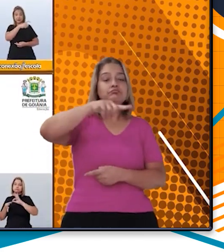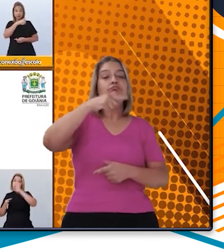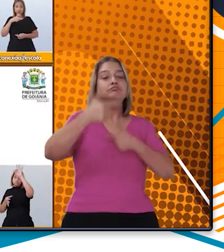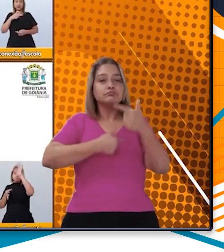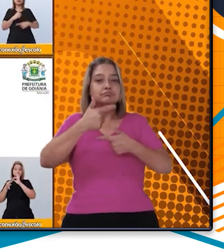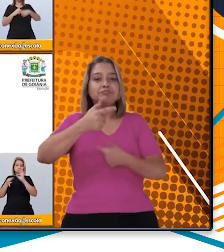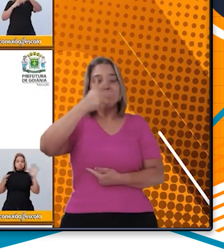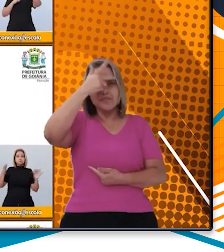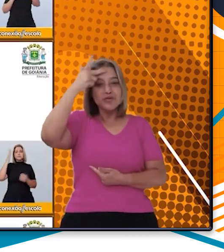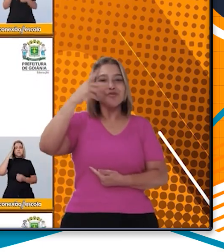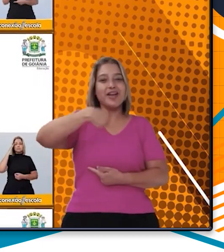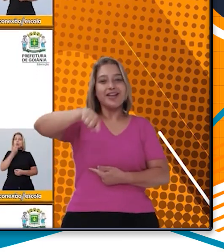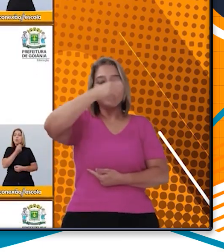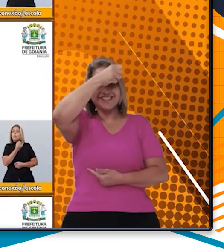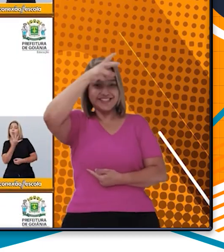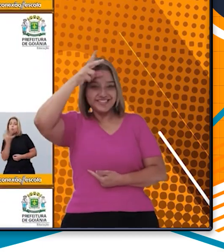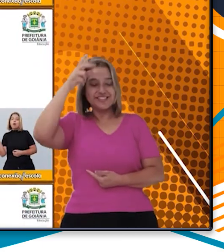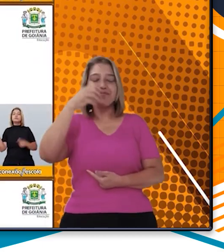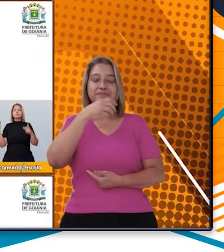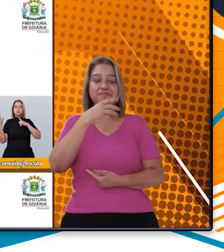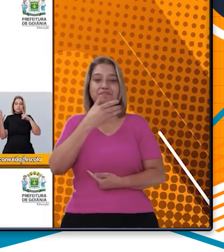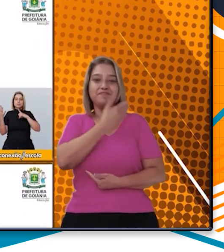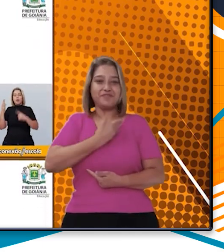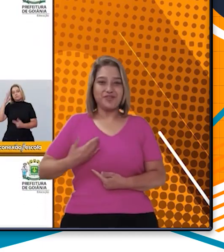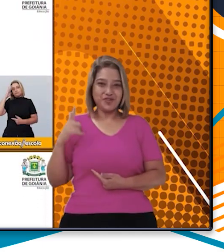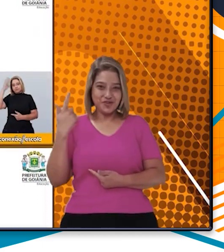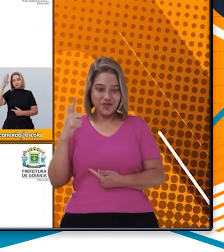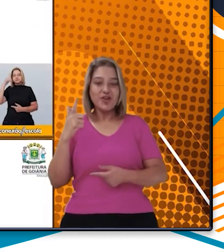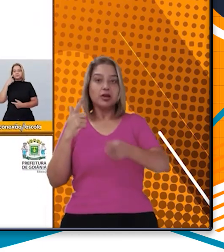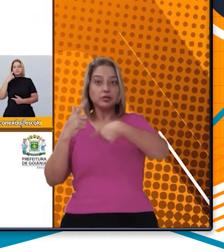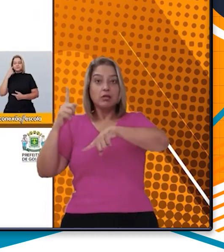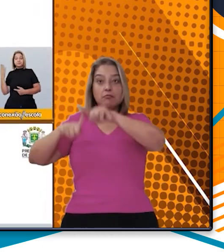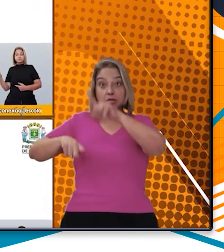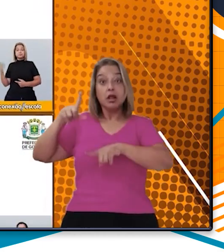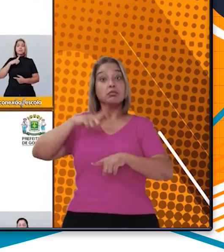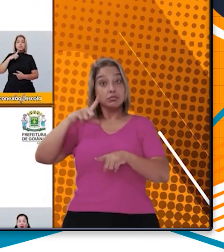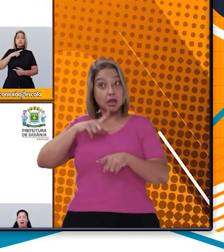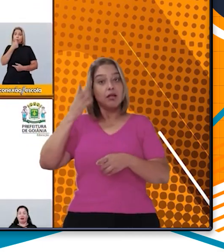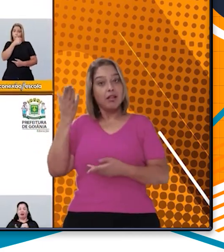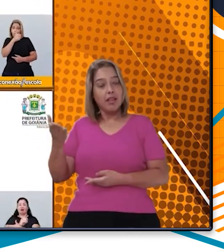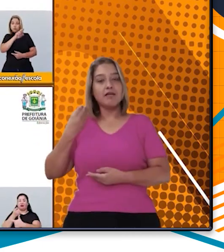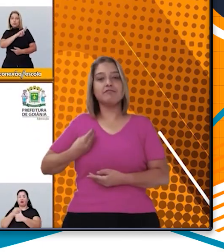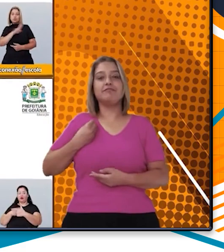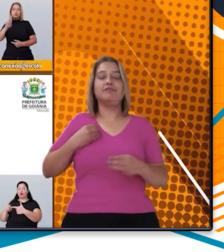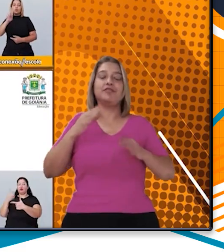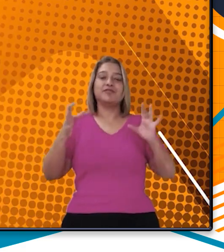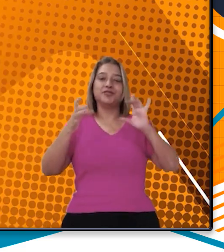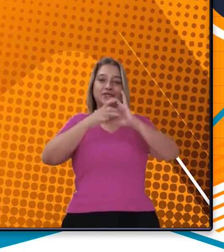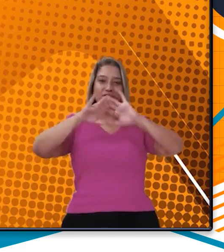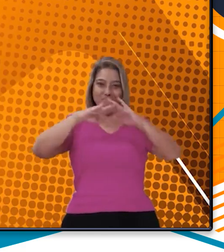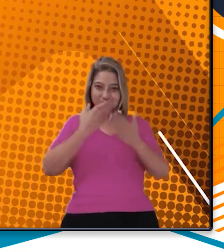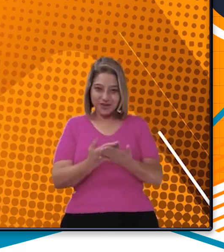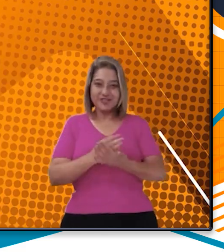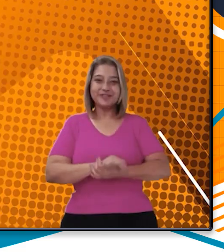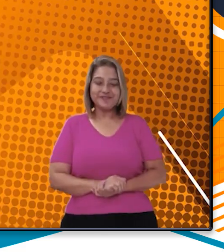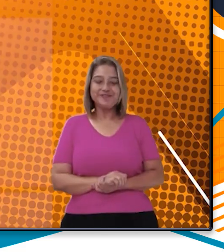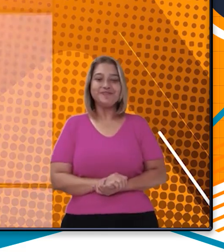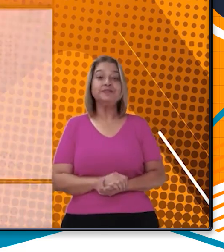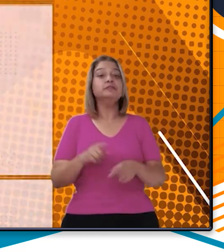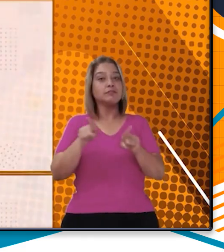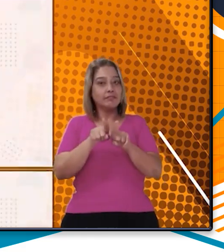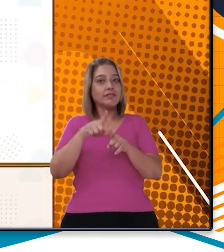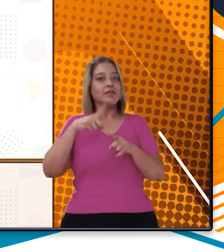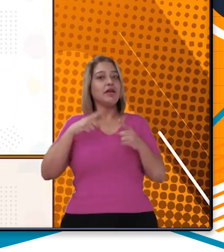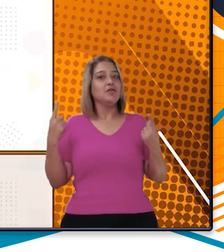trabalho dos professores da rede. E todo esse material está disponível em nosso portal Conexão Escola. E temos